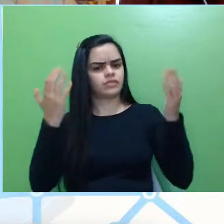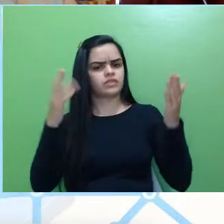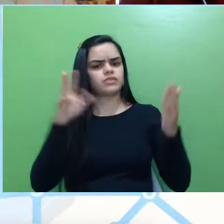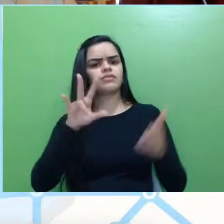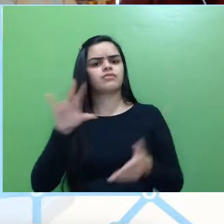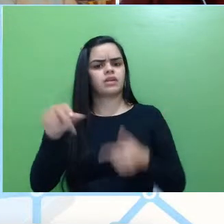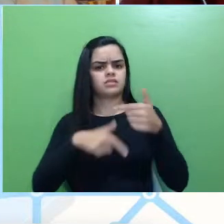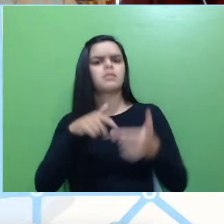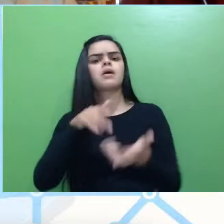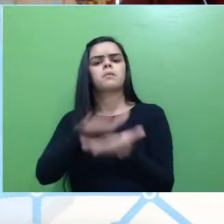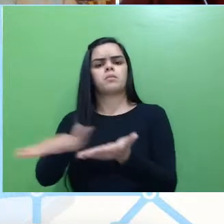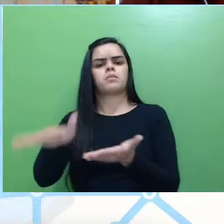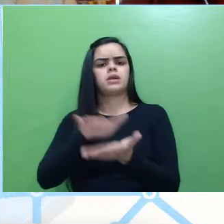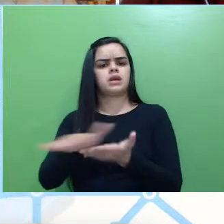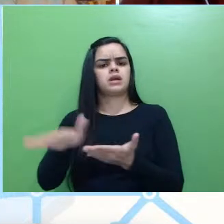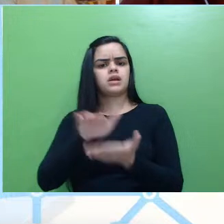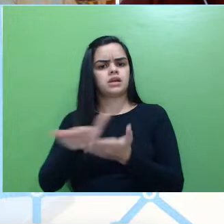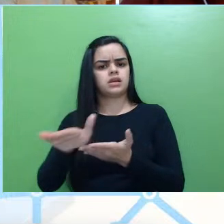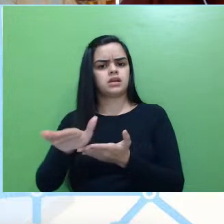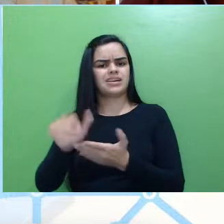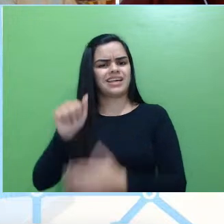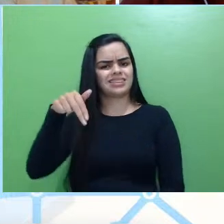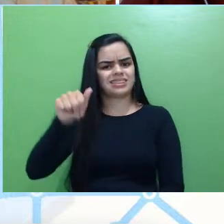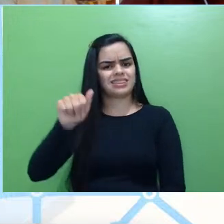apresentados em anais?